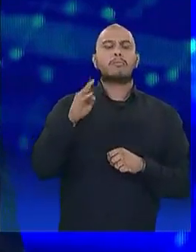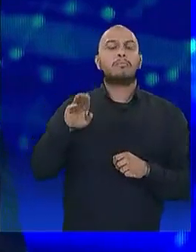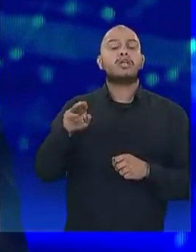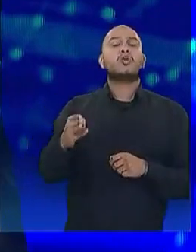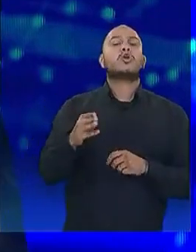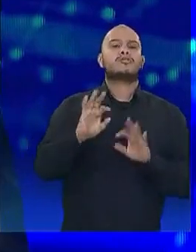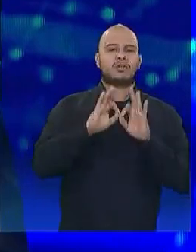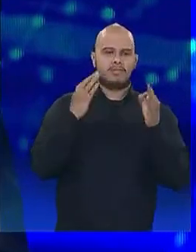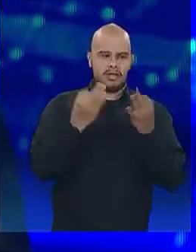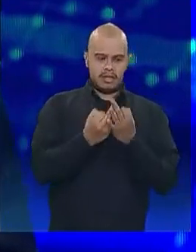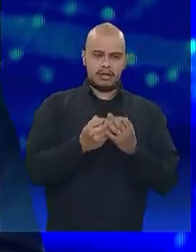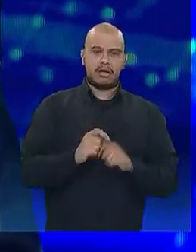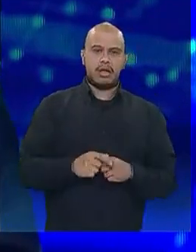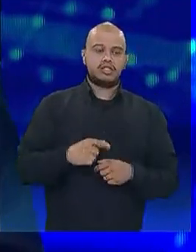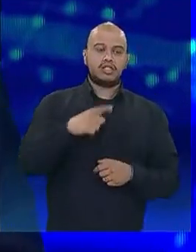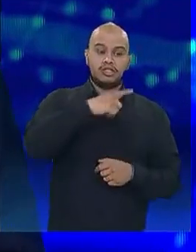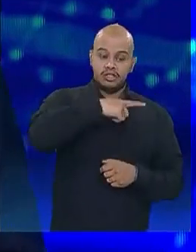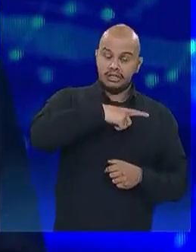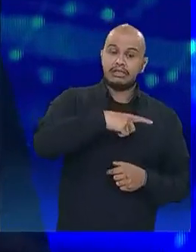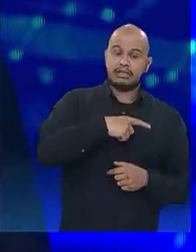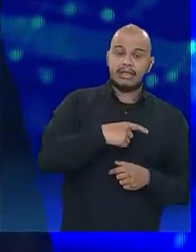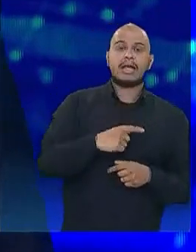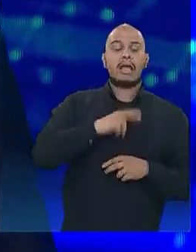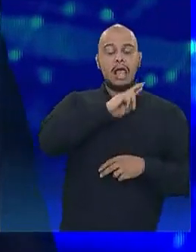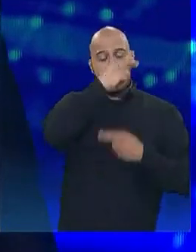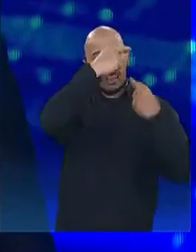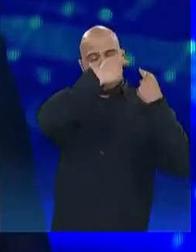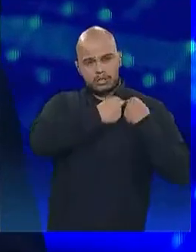Estamos melhorando sem demagogia e com responsabilidade fiscal. Então, vamos